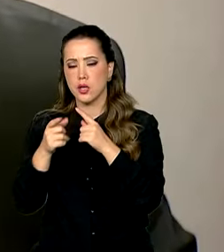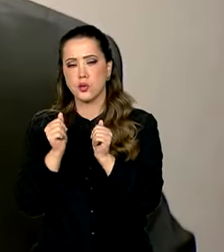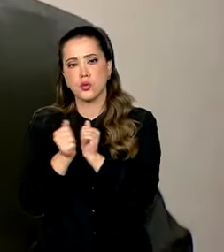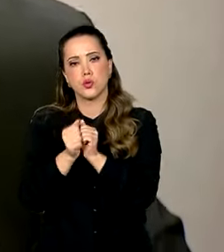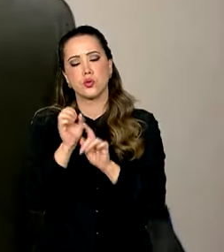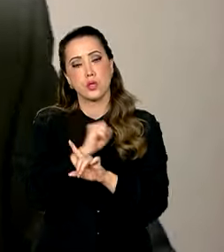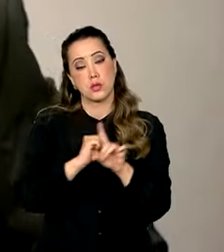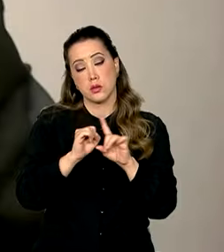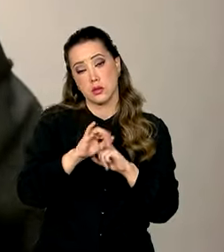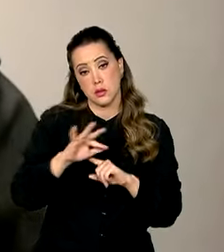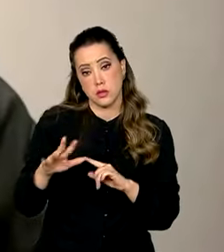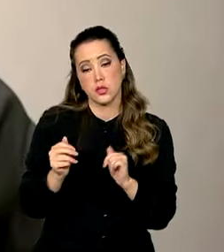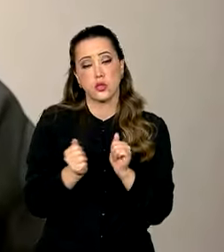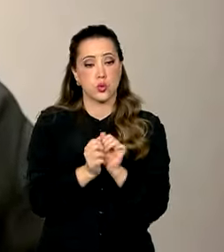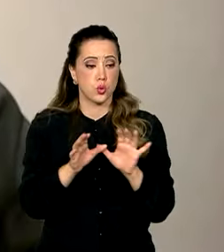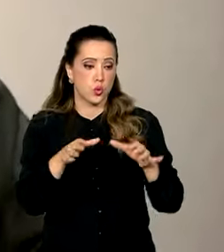civil e com o setor produtivo.